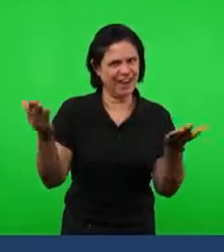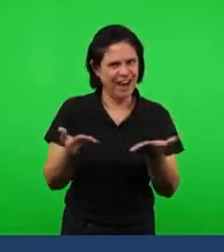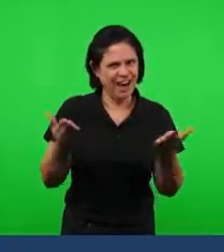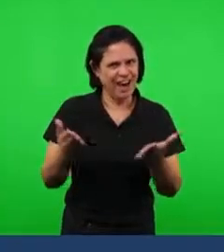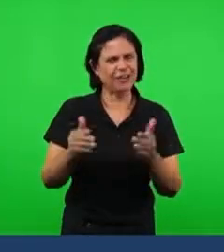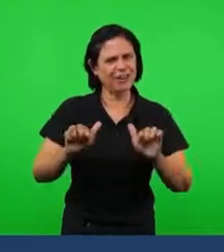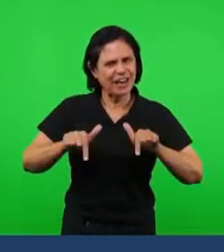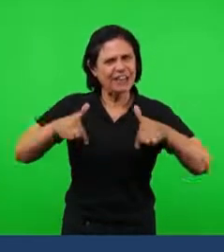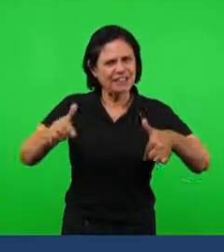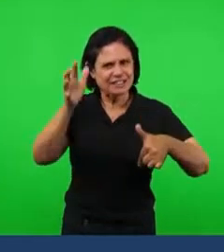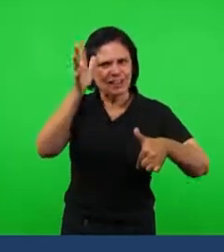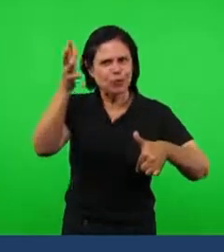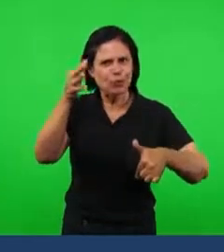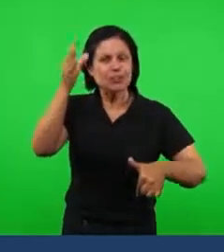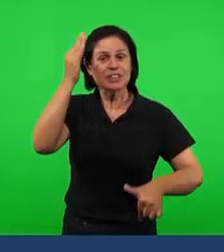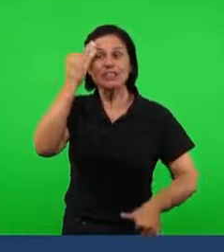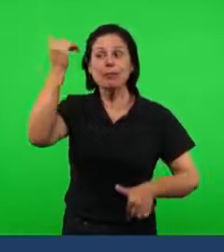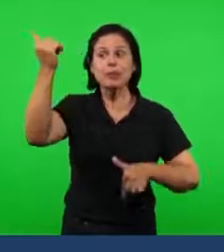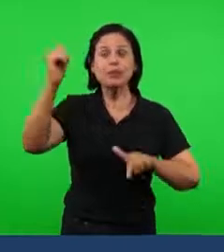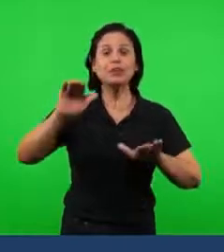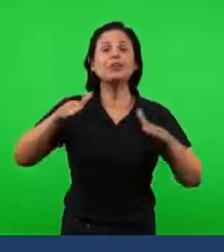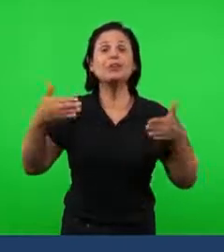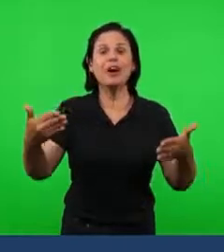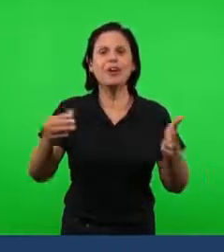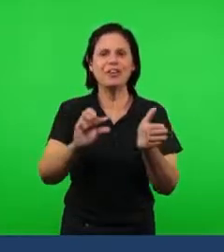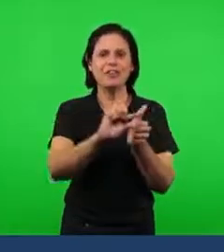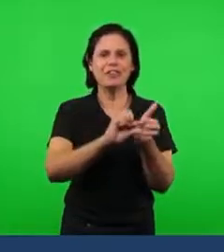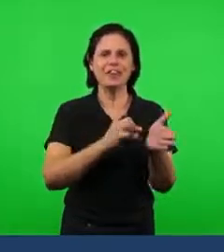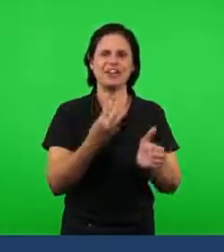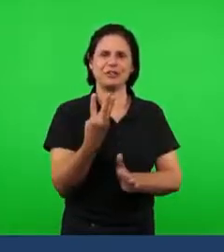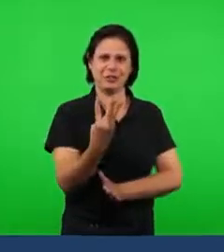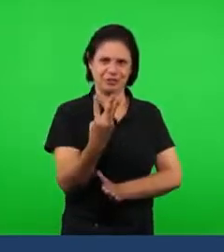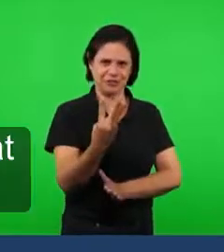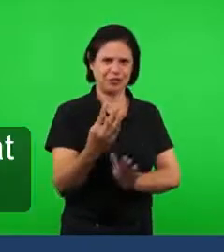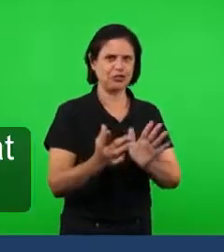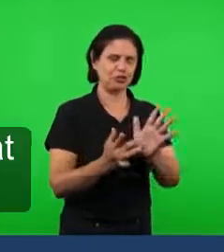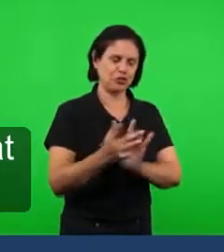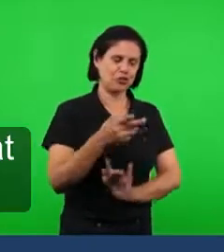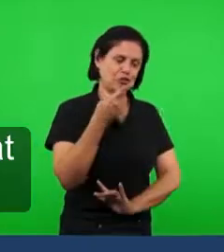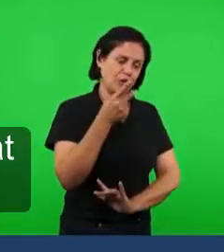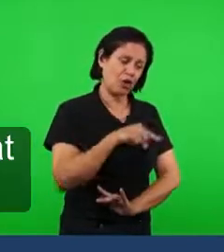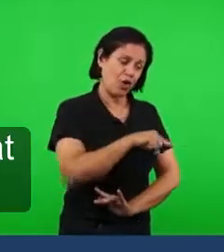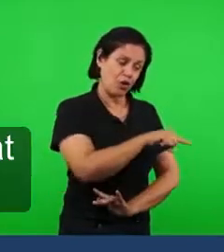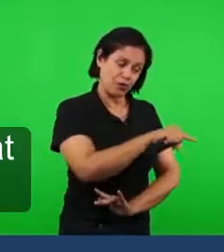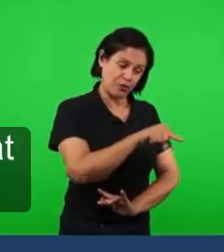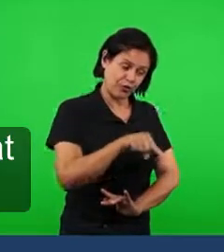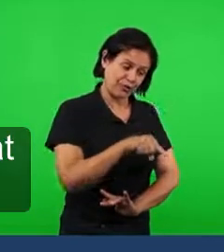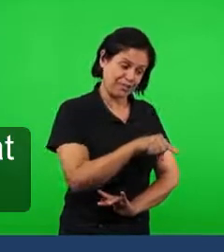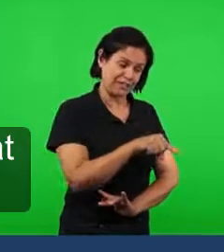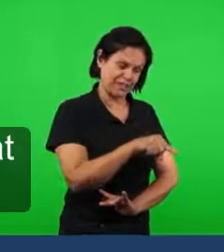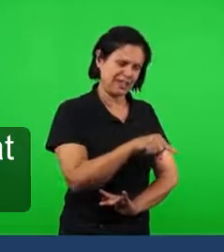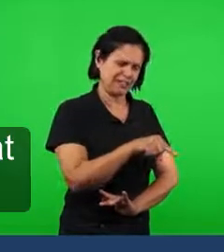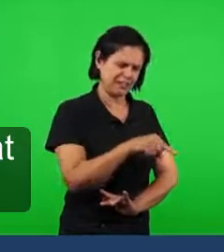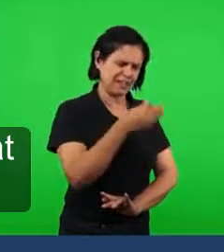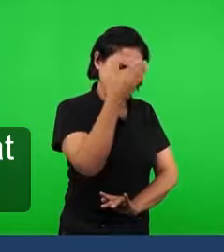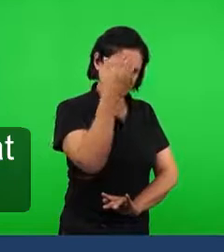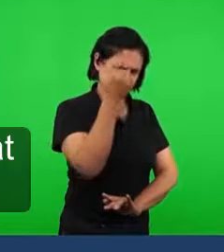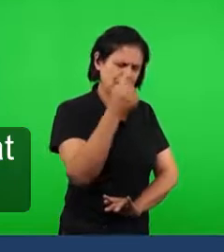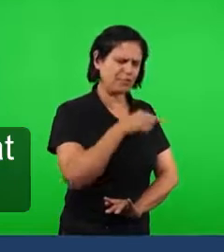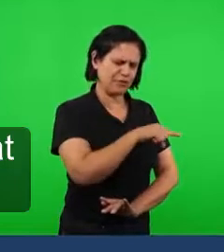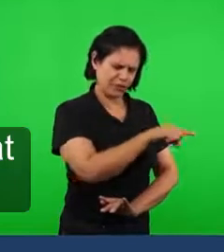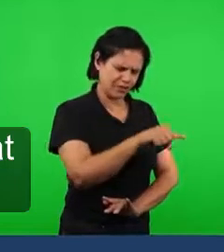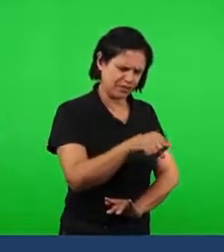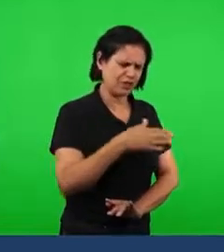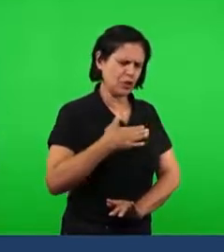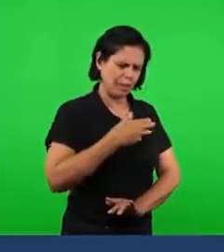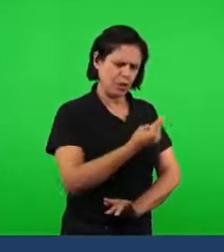encontramos no verso 3. Quando? Quando o Senhor Jesus fala para essa igreja, Retens o meu nome, ou seja, a igreja que